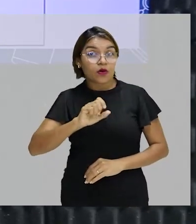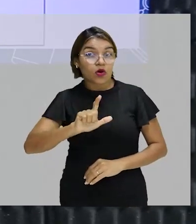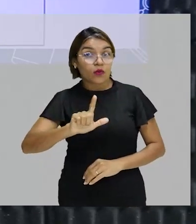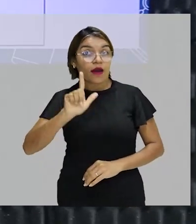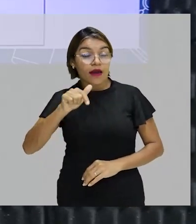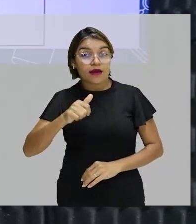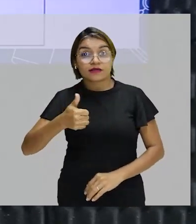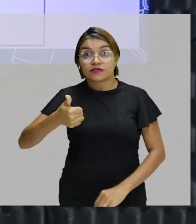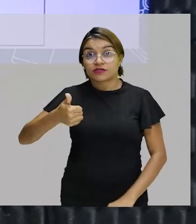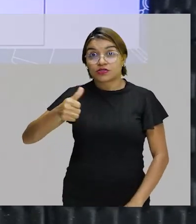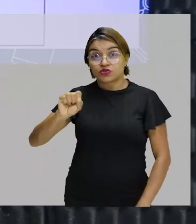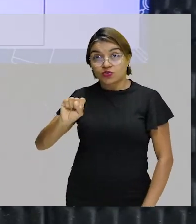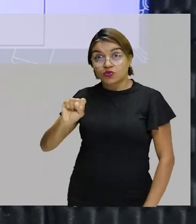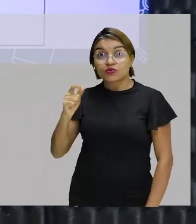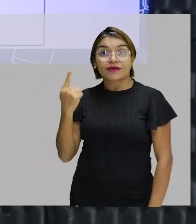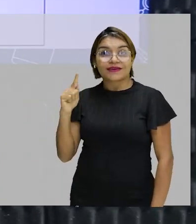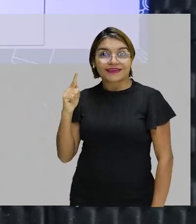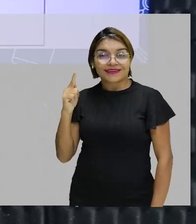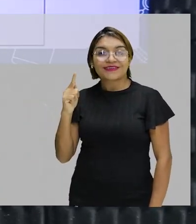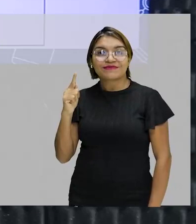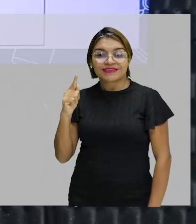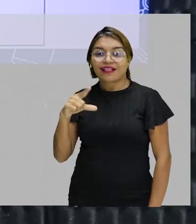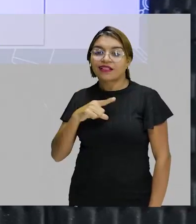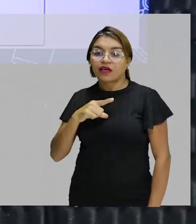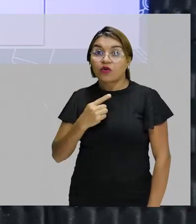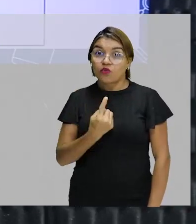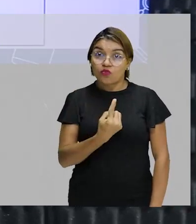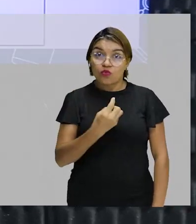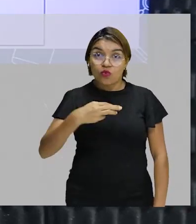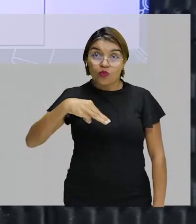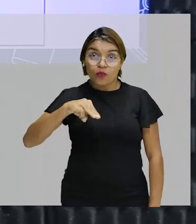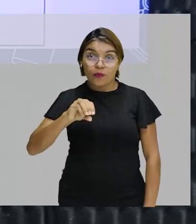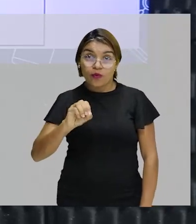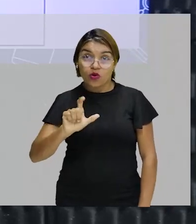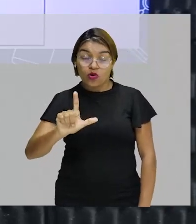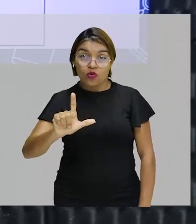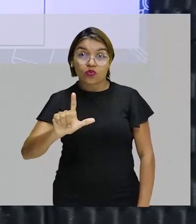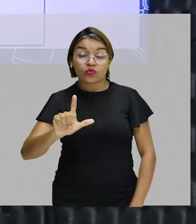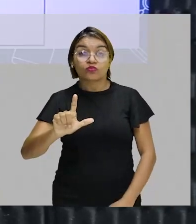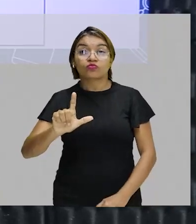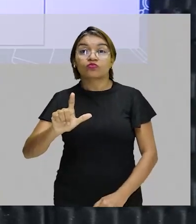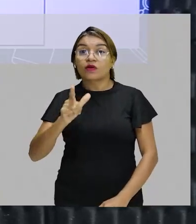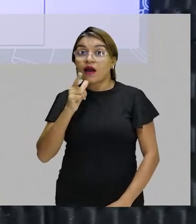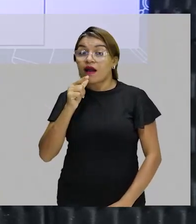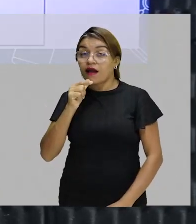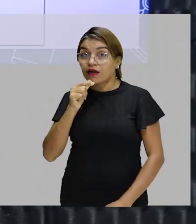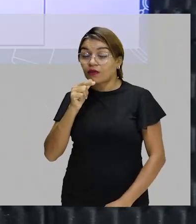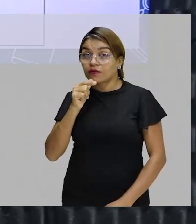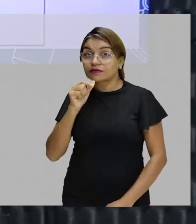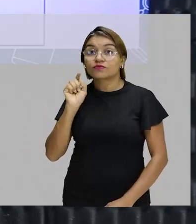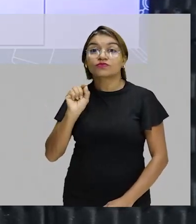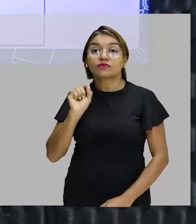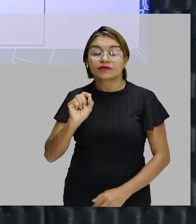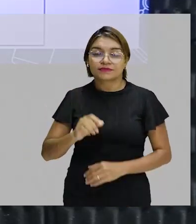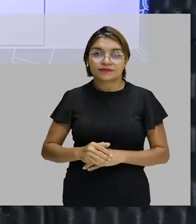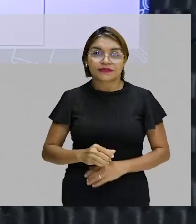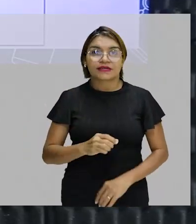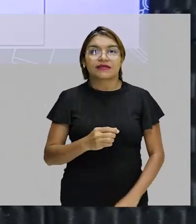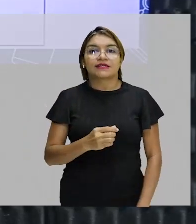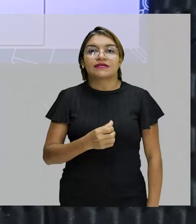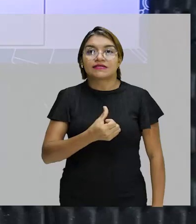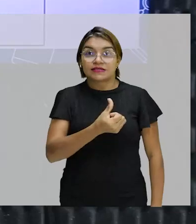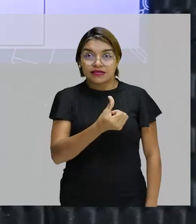18 gramas. Então, em 18 gramas, eu tenho 1 mol de moléculas de água. E esse 1 mol equivale a 6